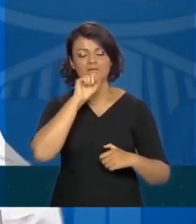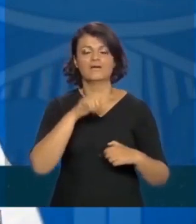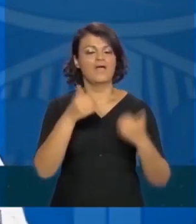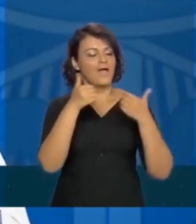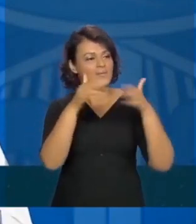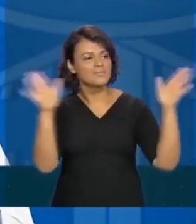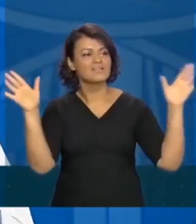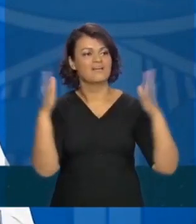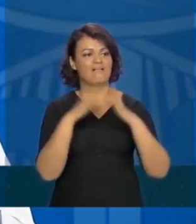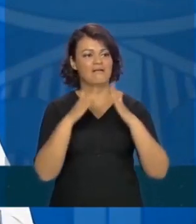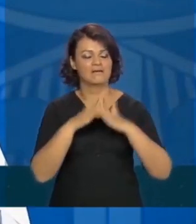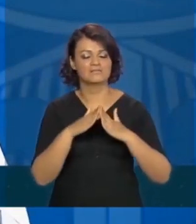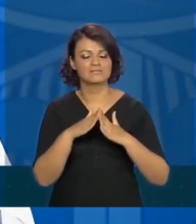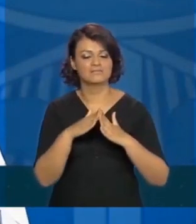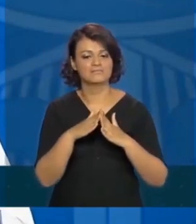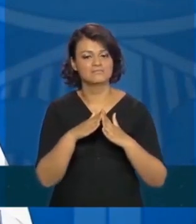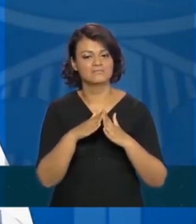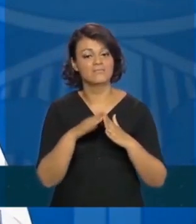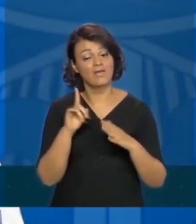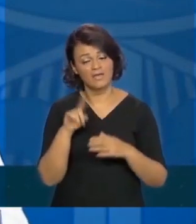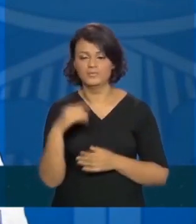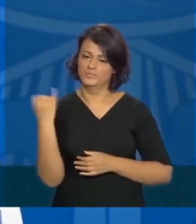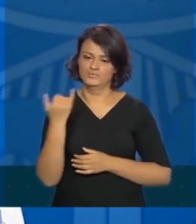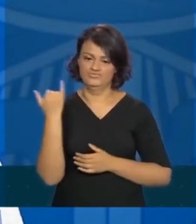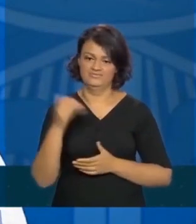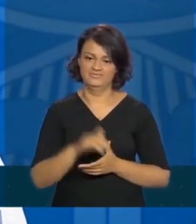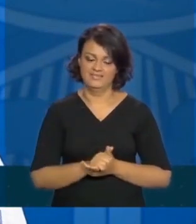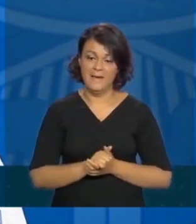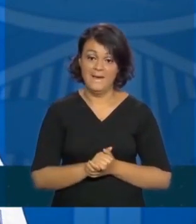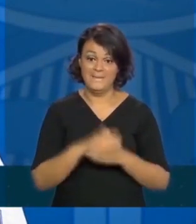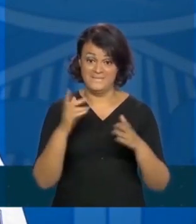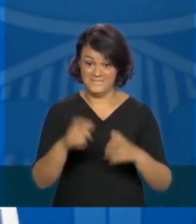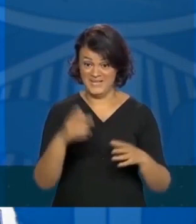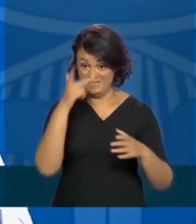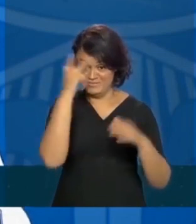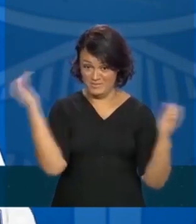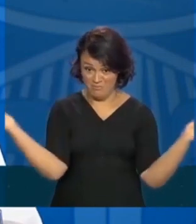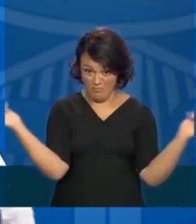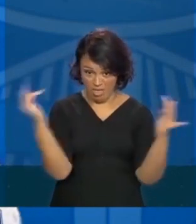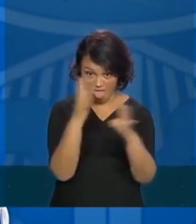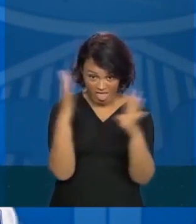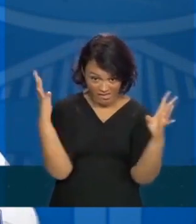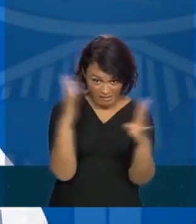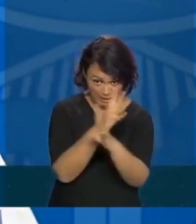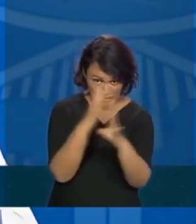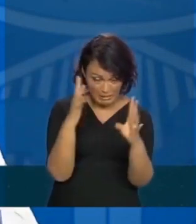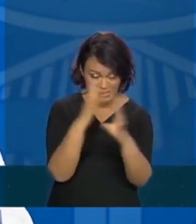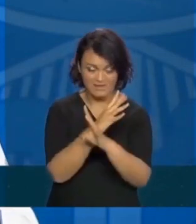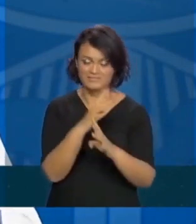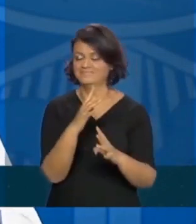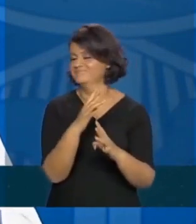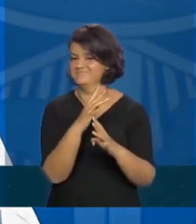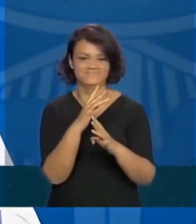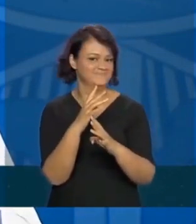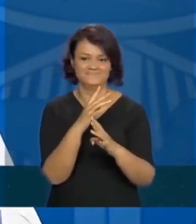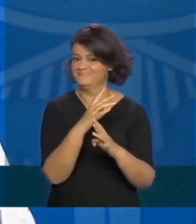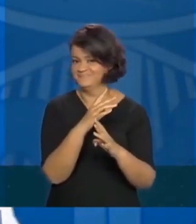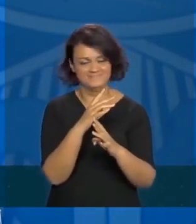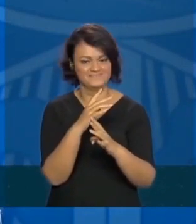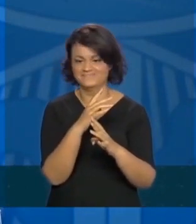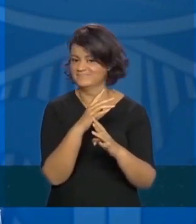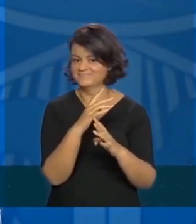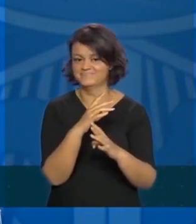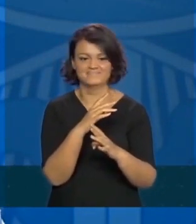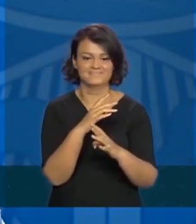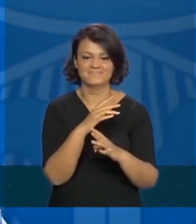abrir a casa isso é importante aglutinar e todo mundo para o mesmo ponte não faça